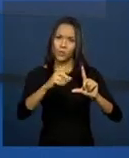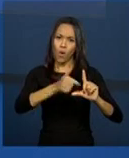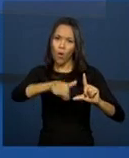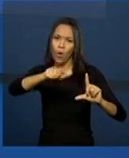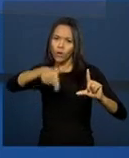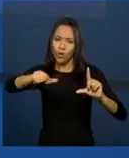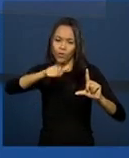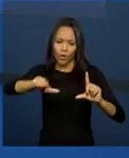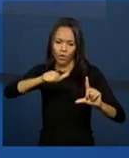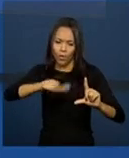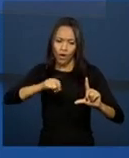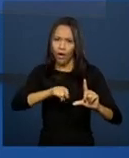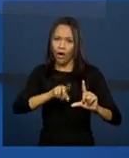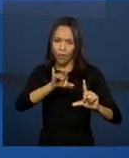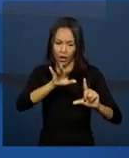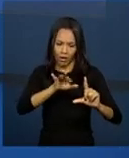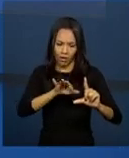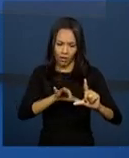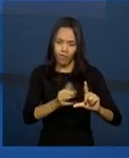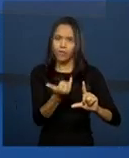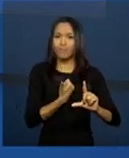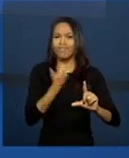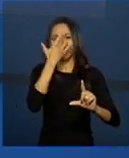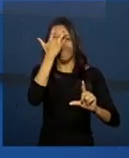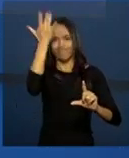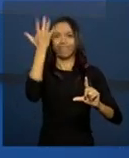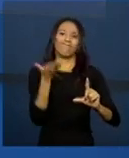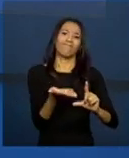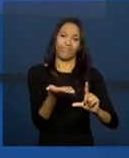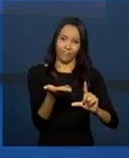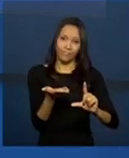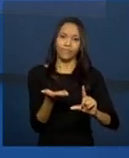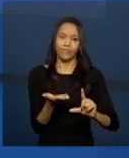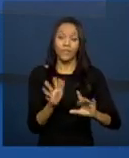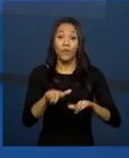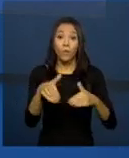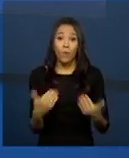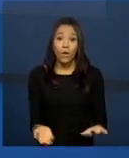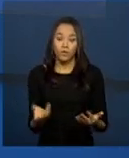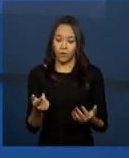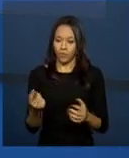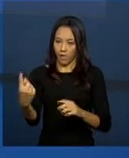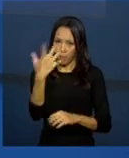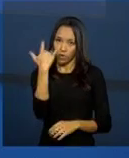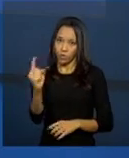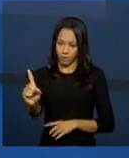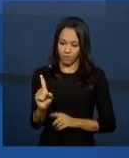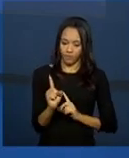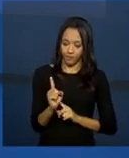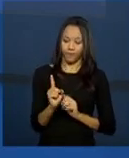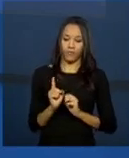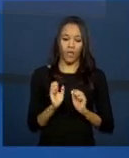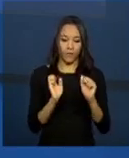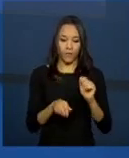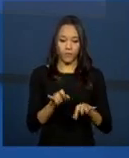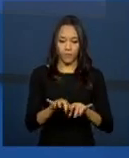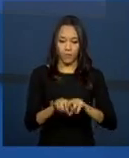essas informações são fundamentais para ele. Além disso, quando ele registra esse atendimento lá no sistema,